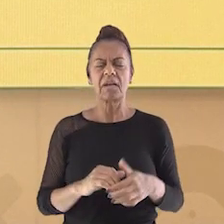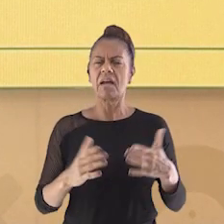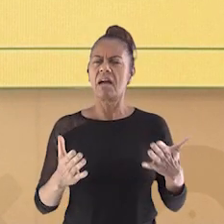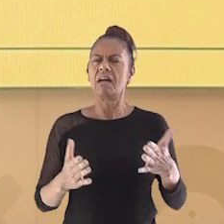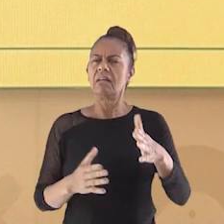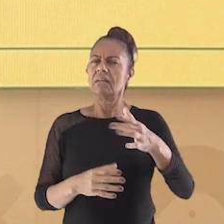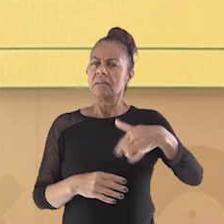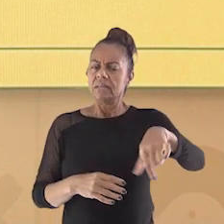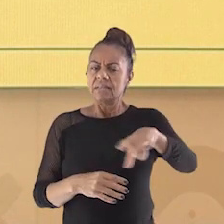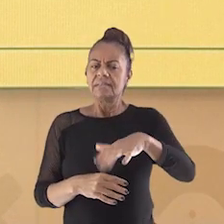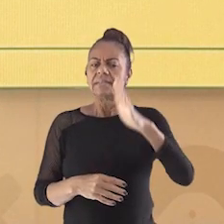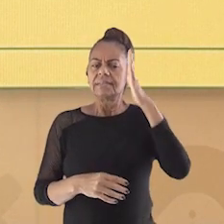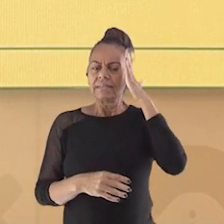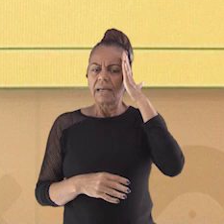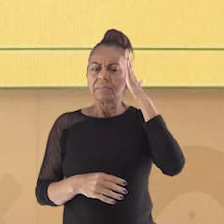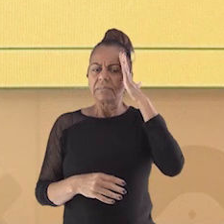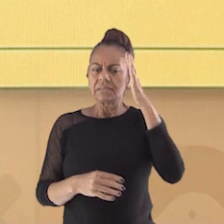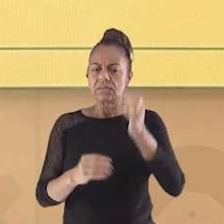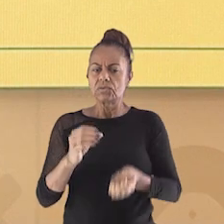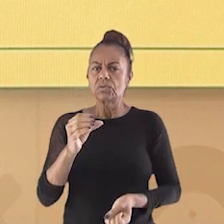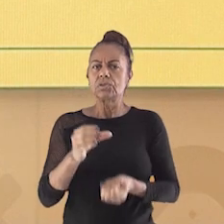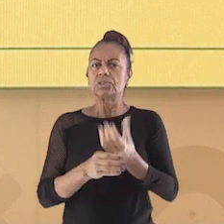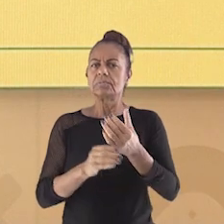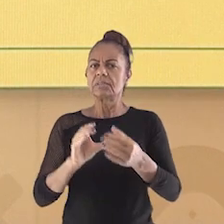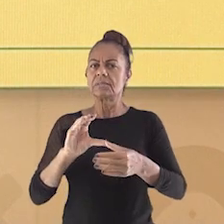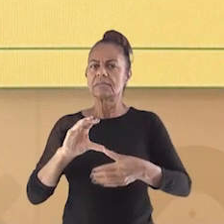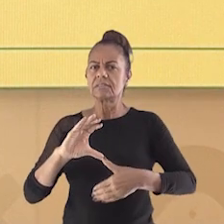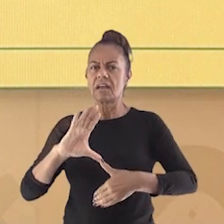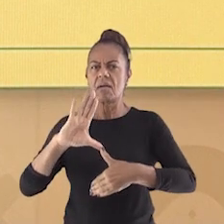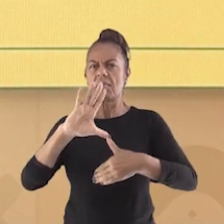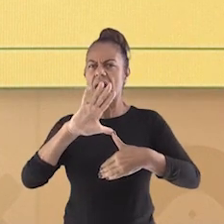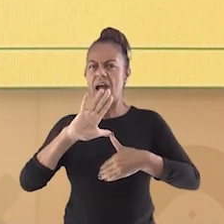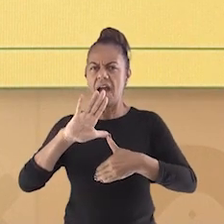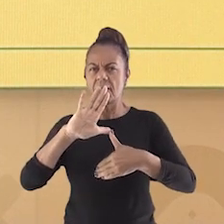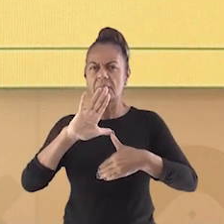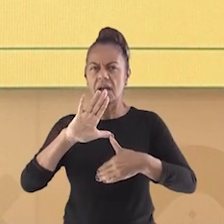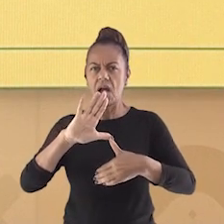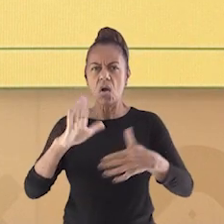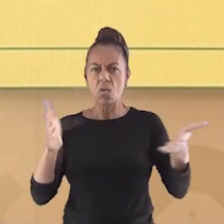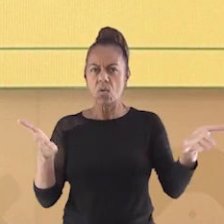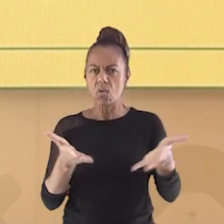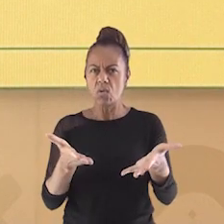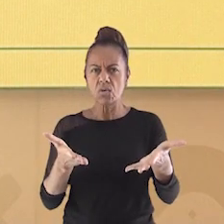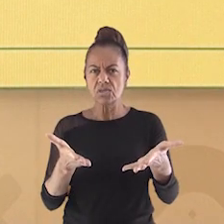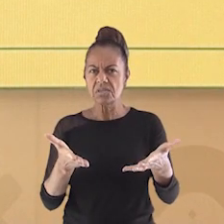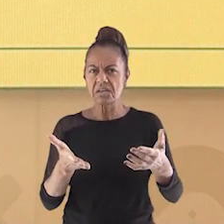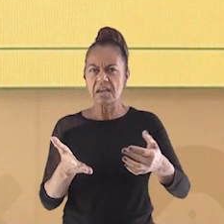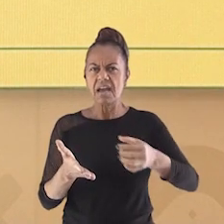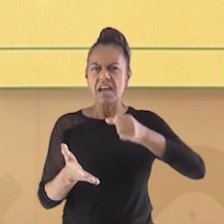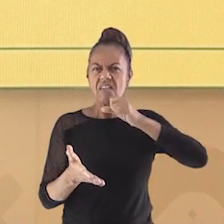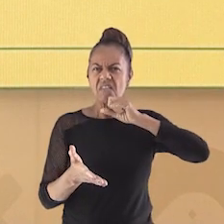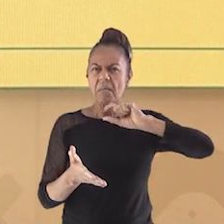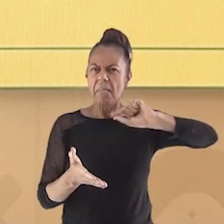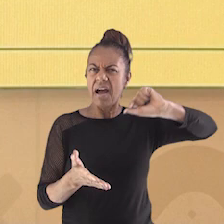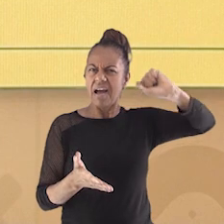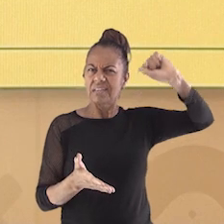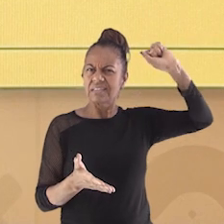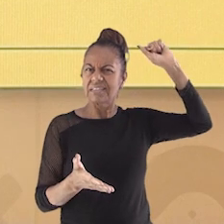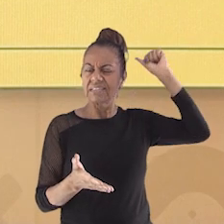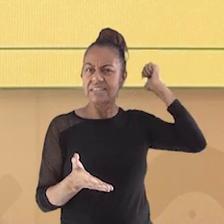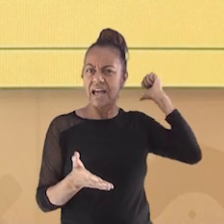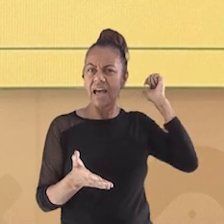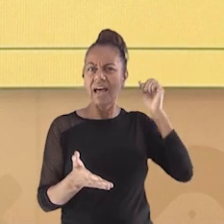hoje, existiam diferentes maneiras de produzi-los? Pois é, a criação dos mapas por meio da